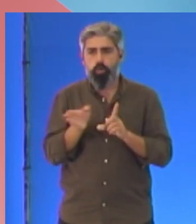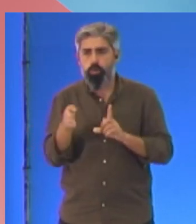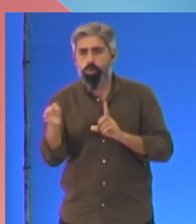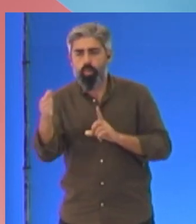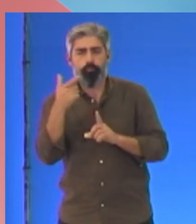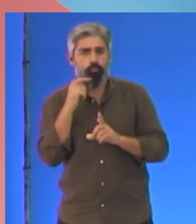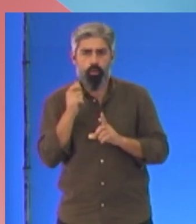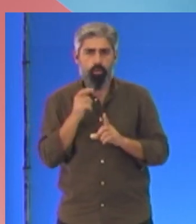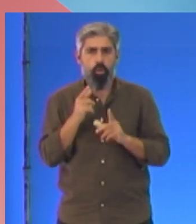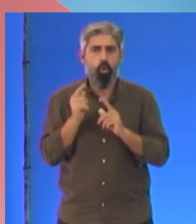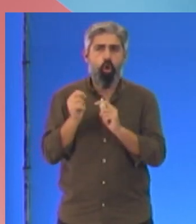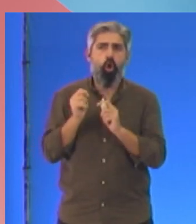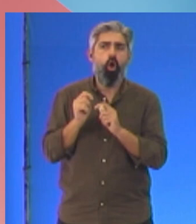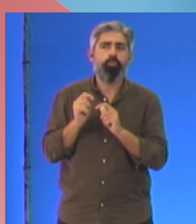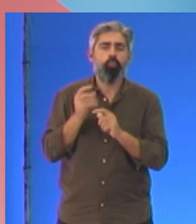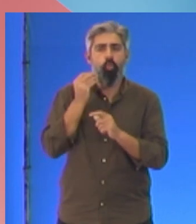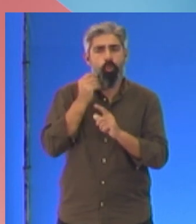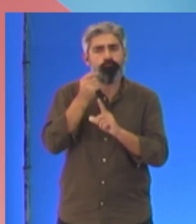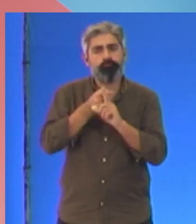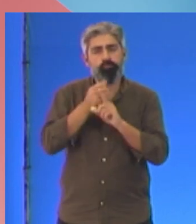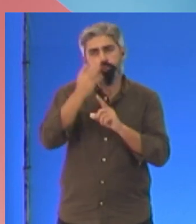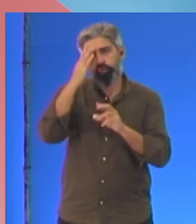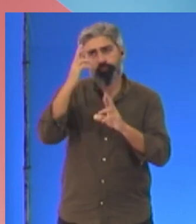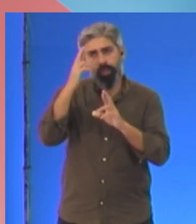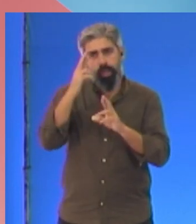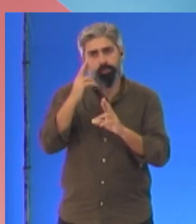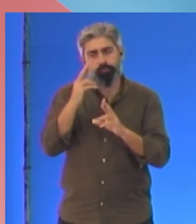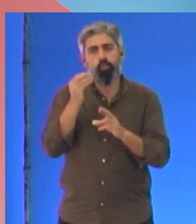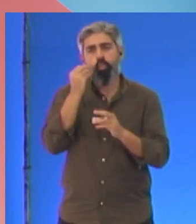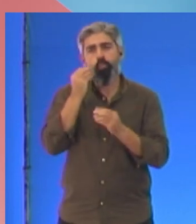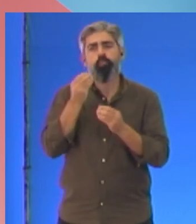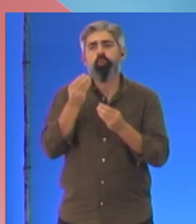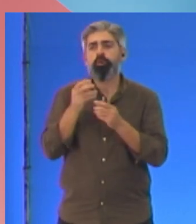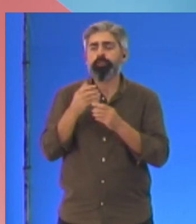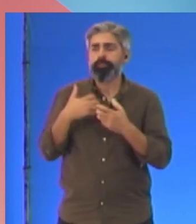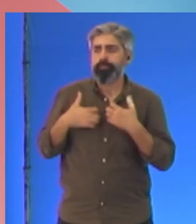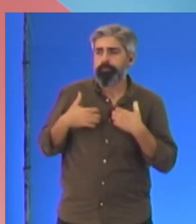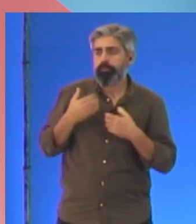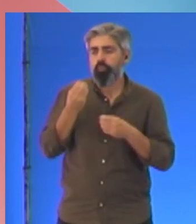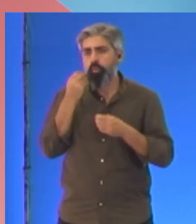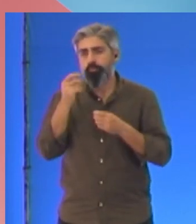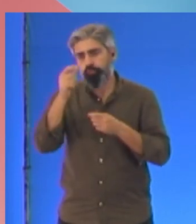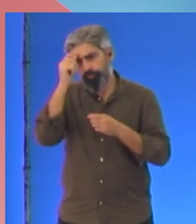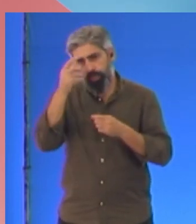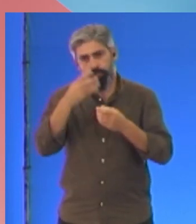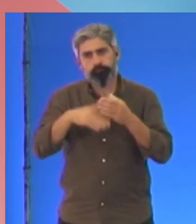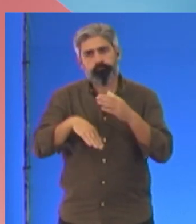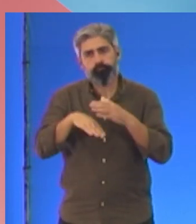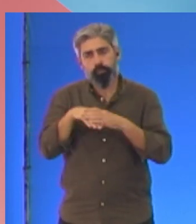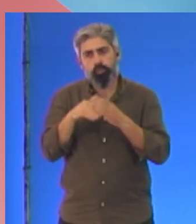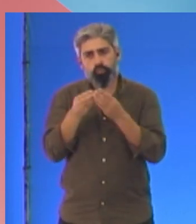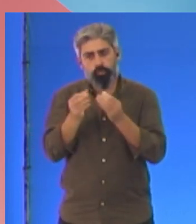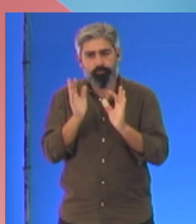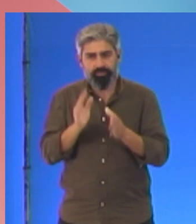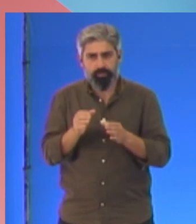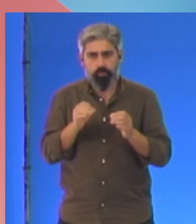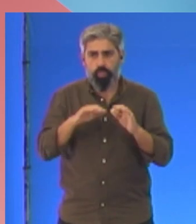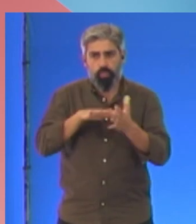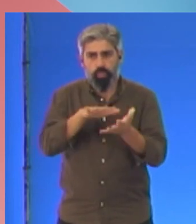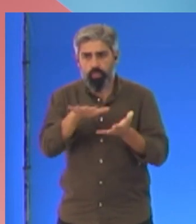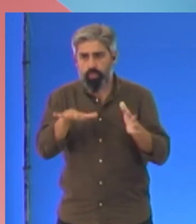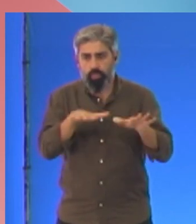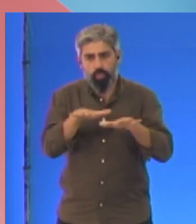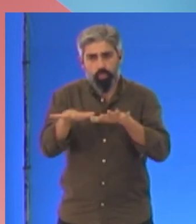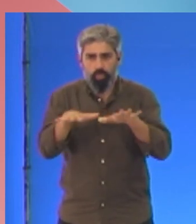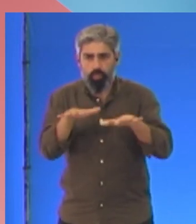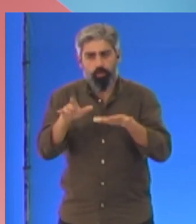ódio combate-se com esperança. O ressentimento cura-se com respeito. O pântano supera-se com democracia